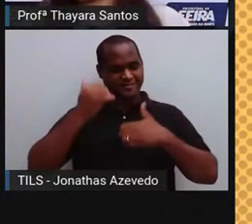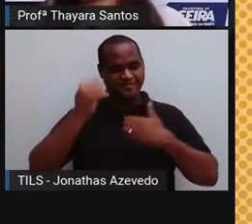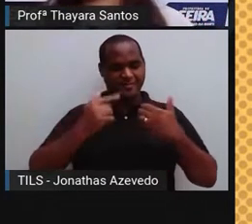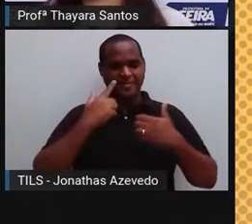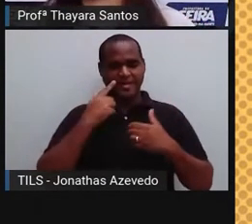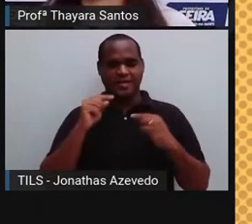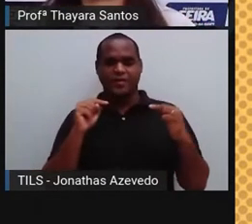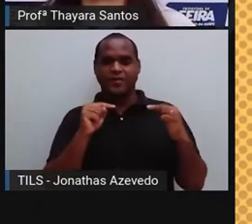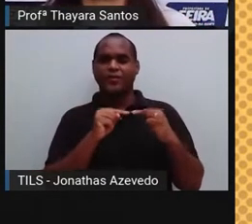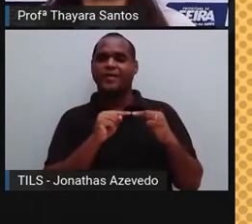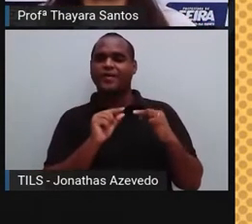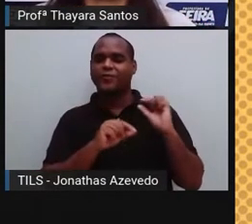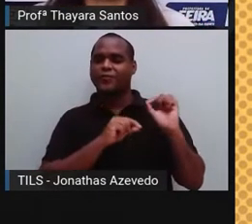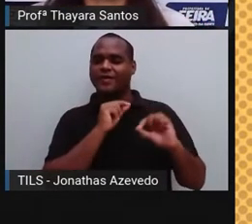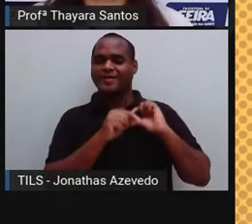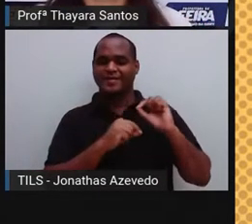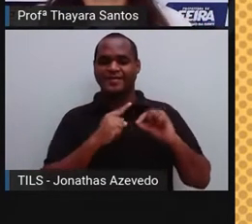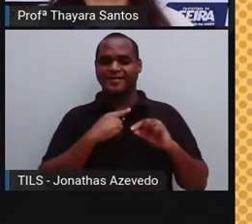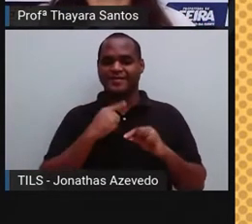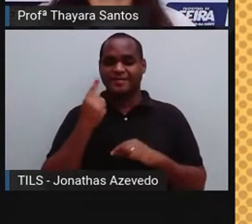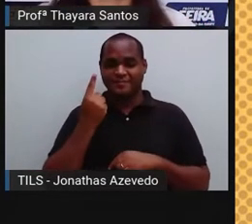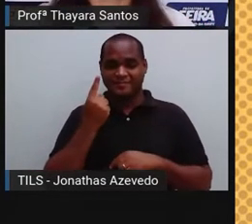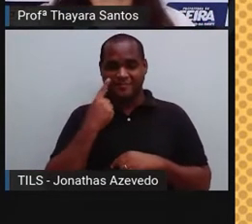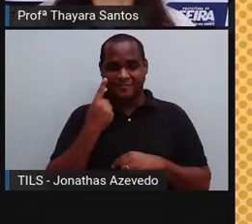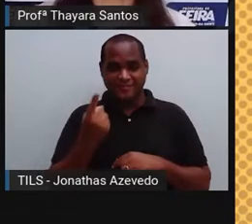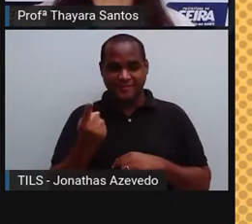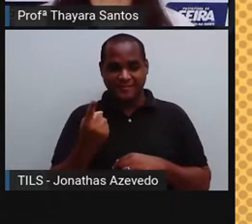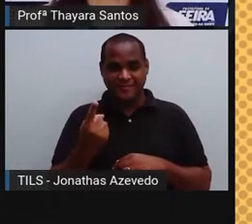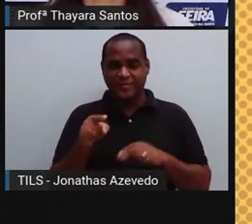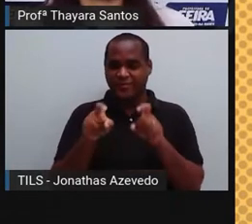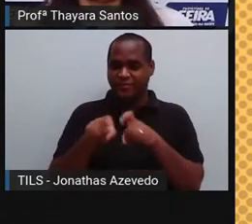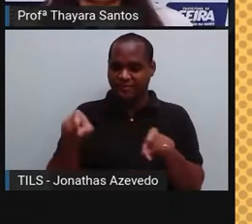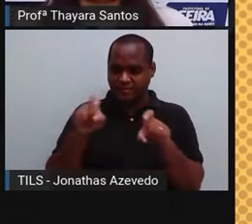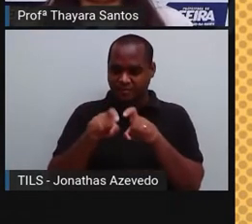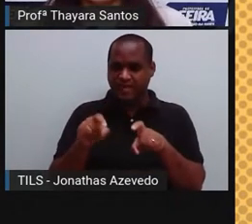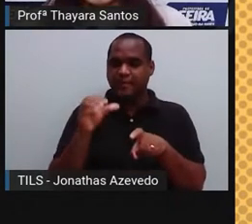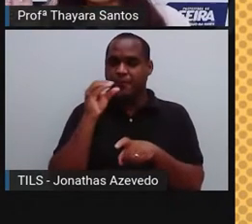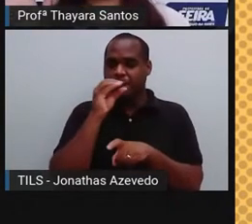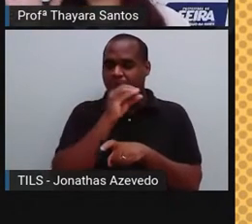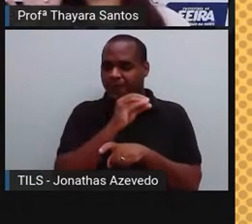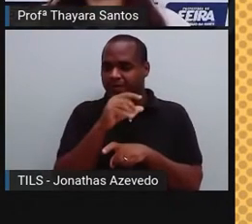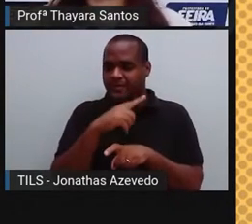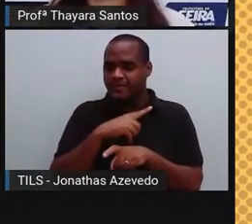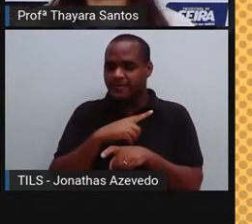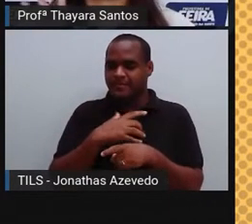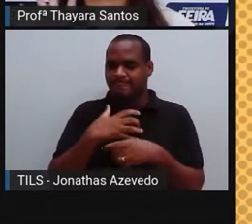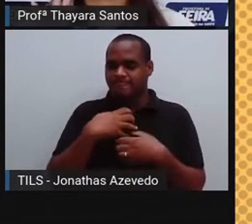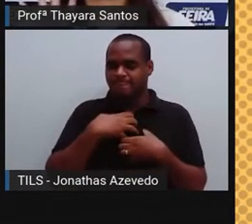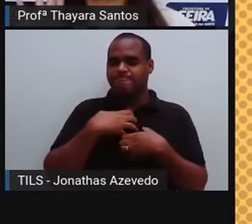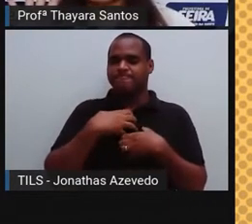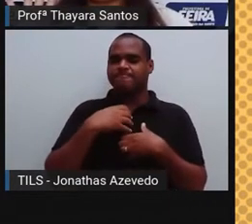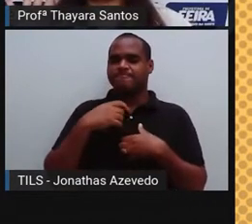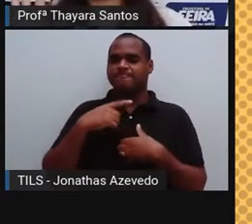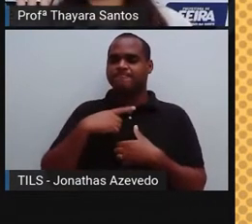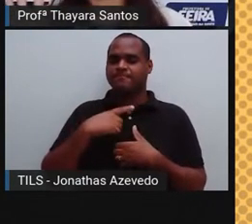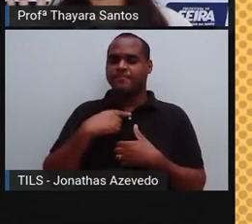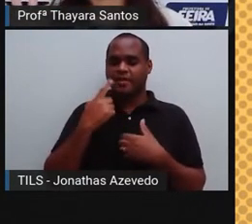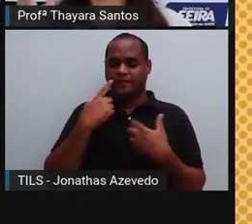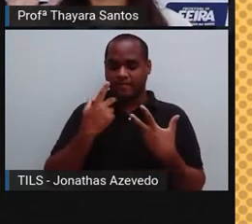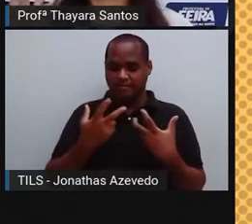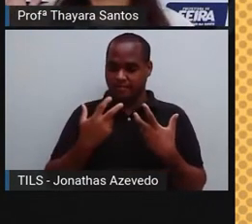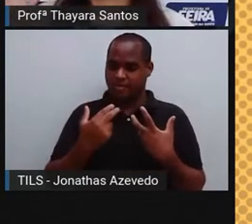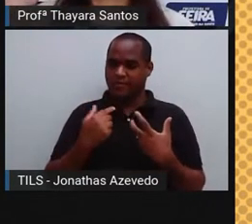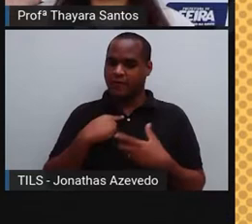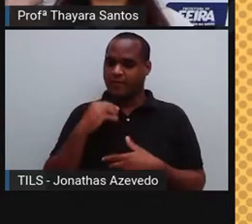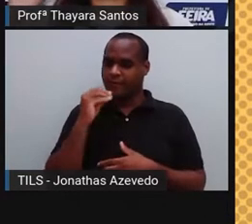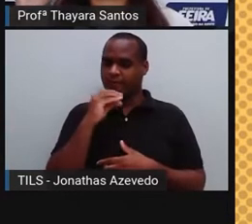nessa superfície, na frente do computador e ela está quente, meu sistema sensorial vai verificar que está quente, manda essa